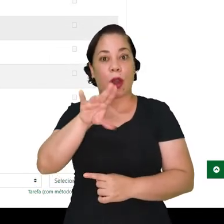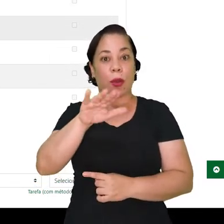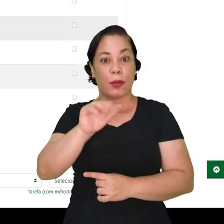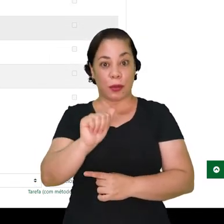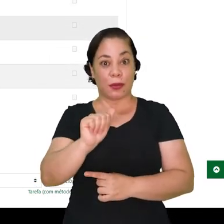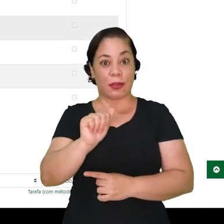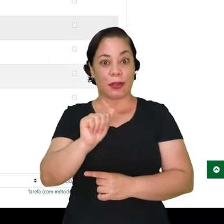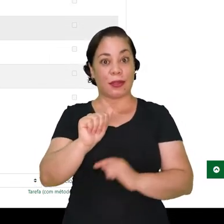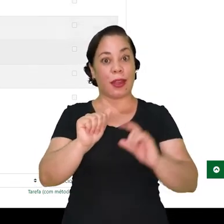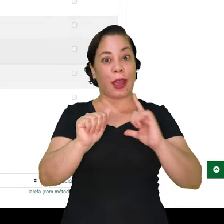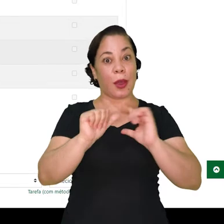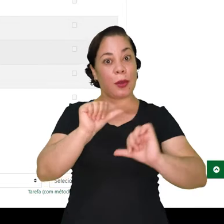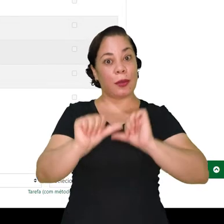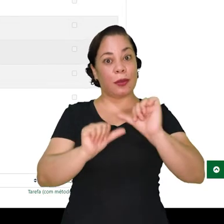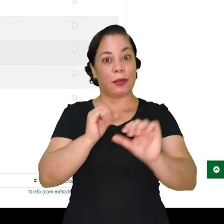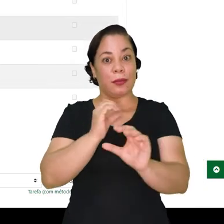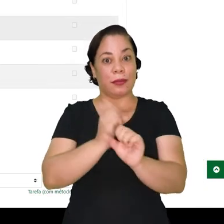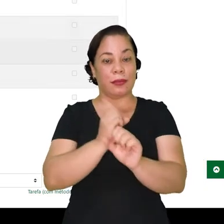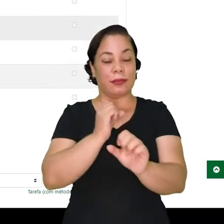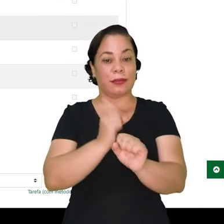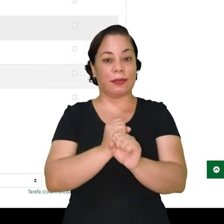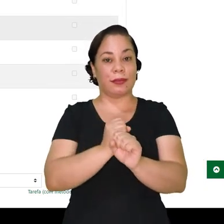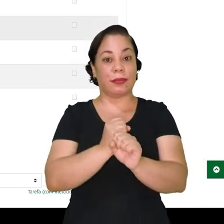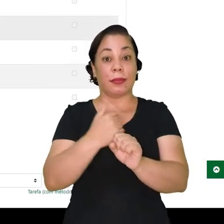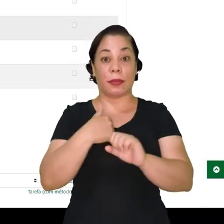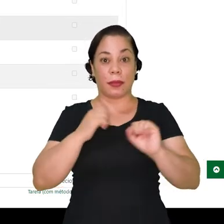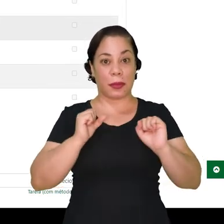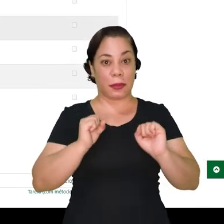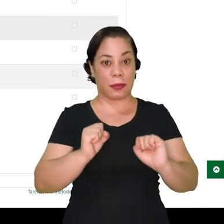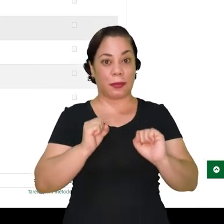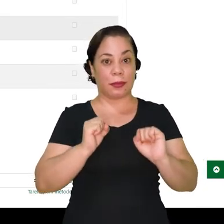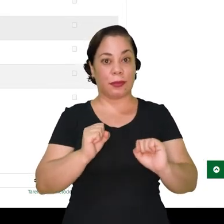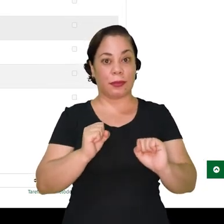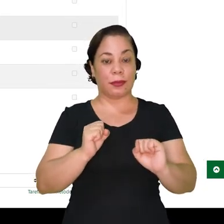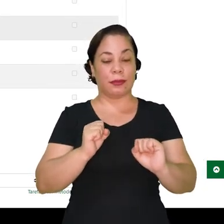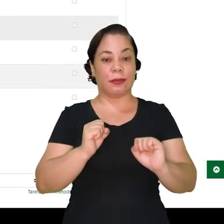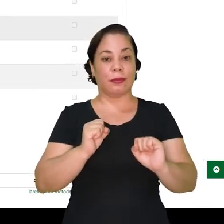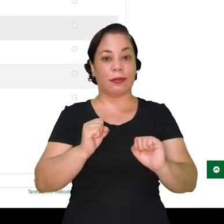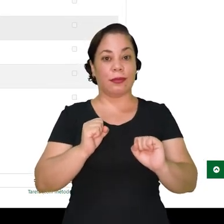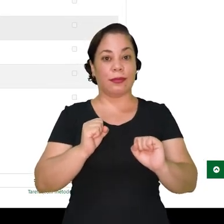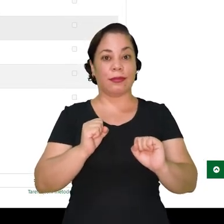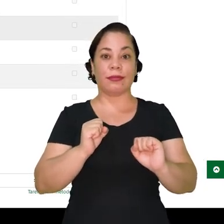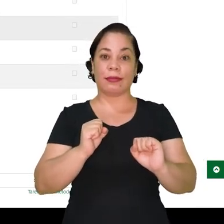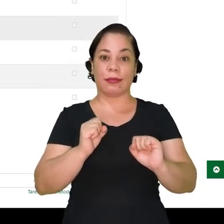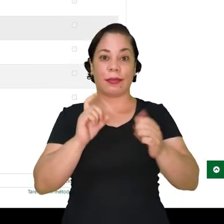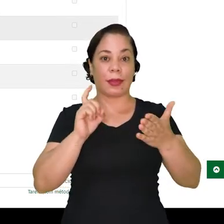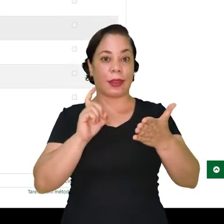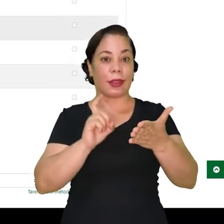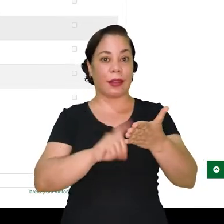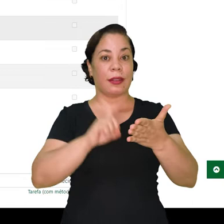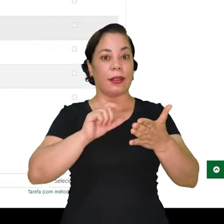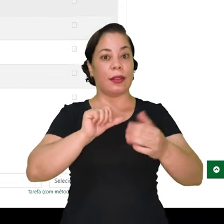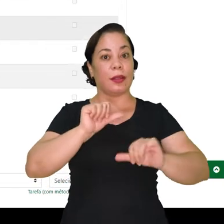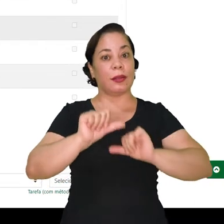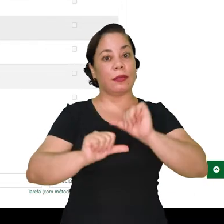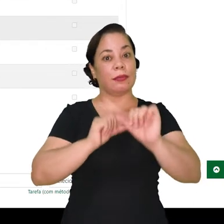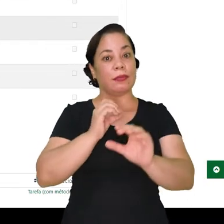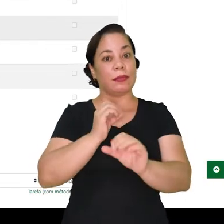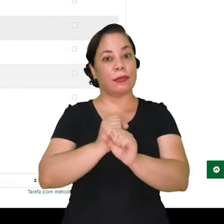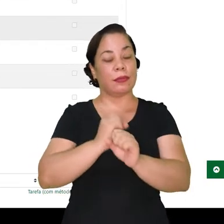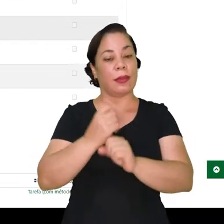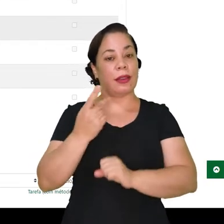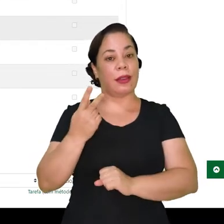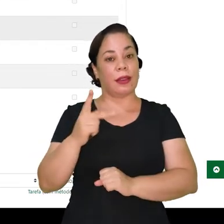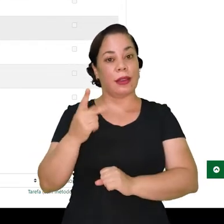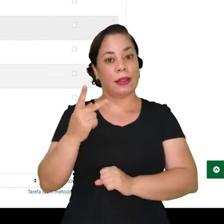Lúcia, que eu estou modificando. E aí, eu posso aqui, então, clicar e alterar a